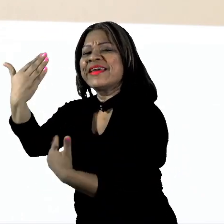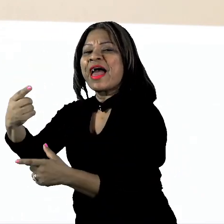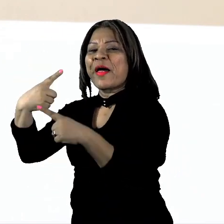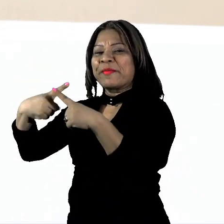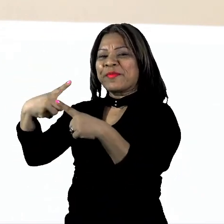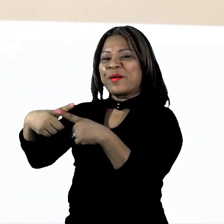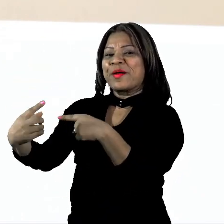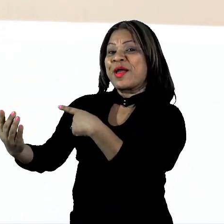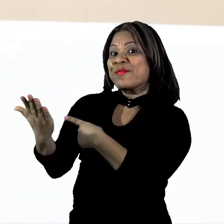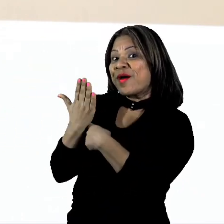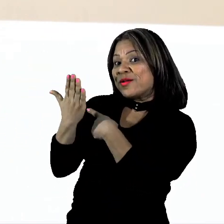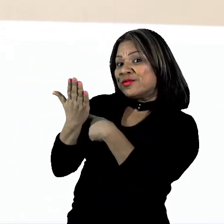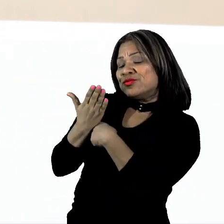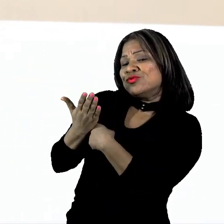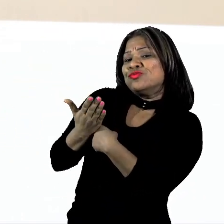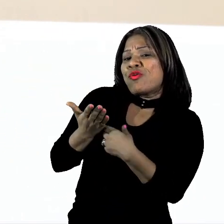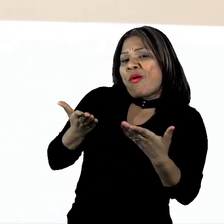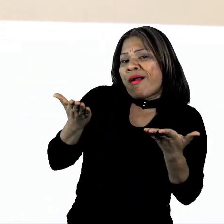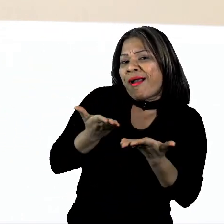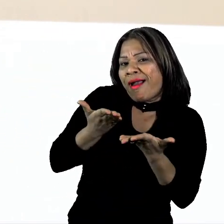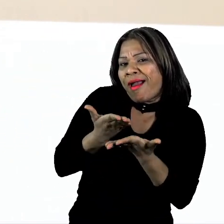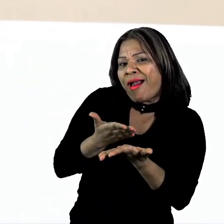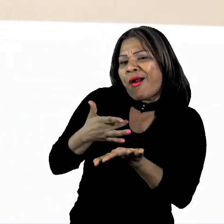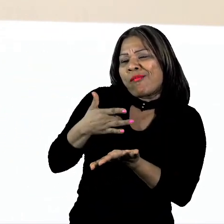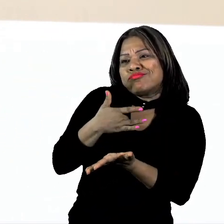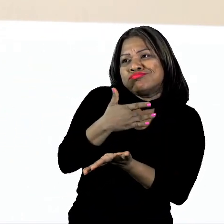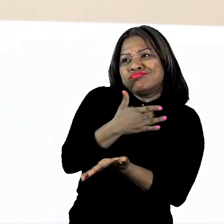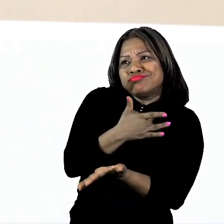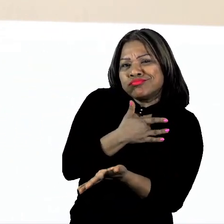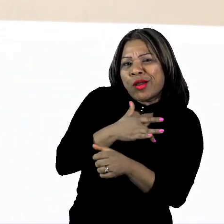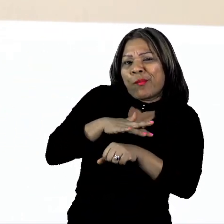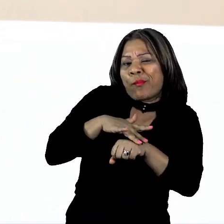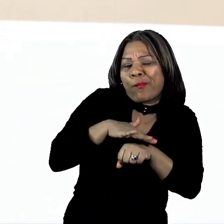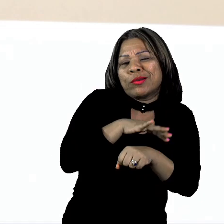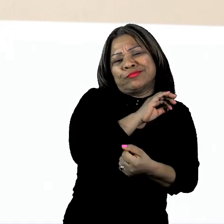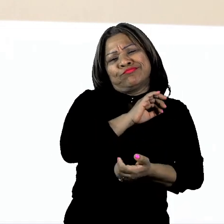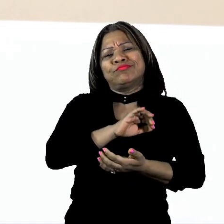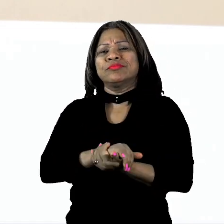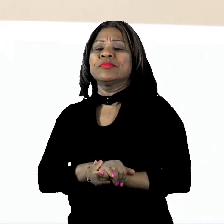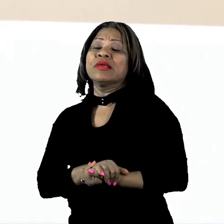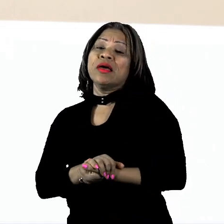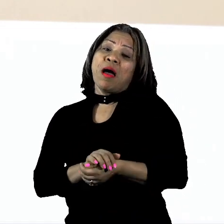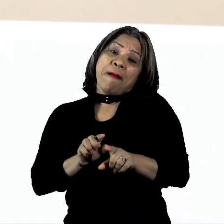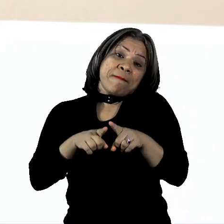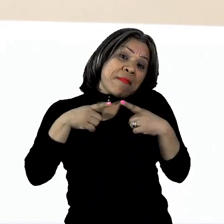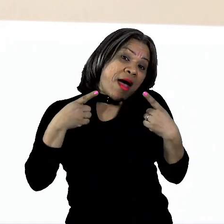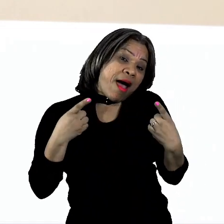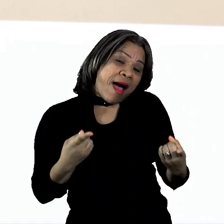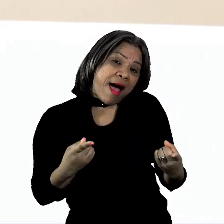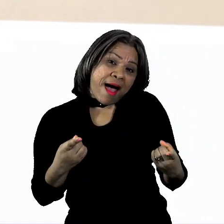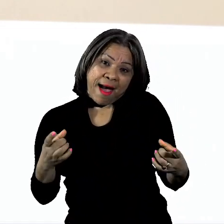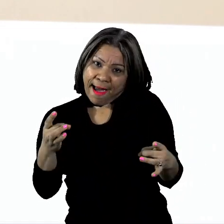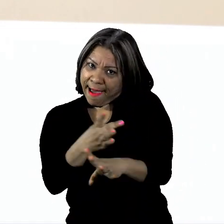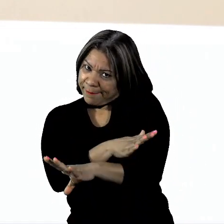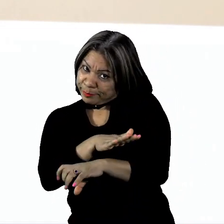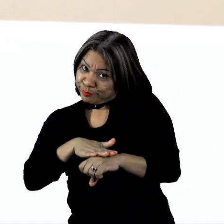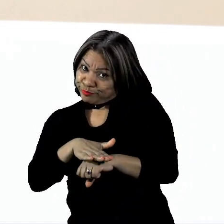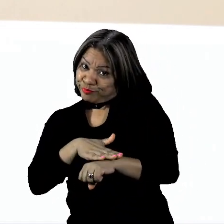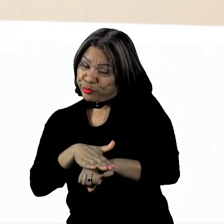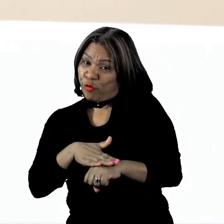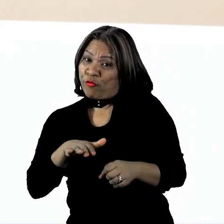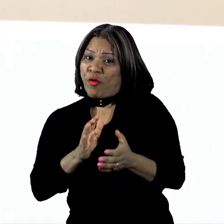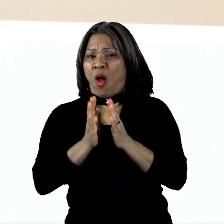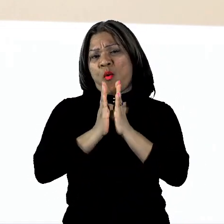ajudado nesse momento em que não estávamos bem de saúde. Mas, acabou a conversa. Por